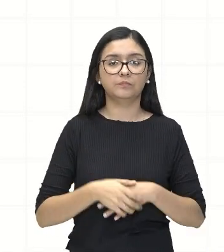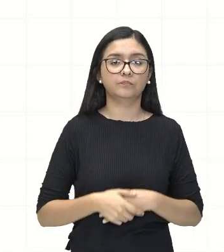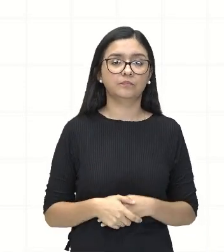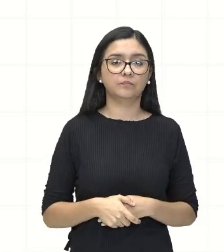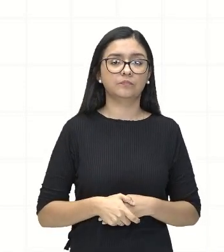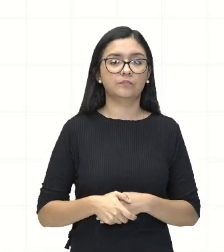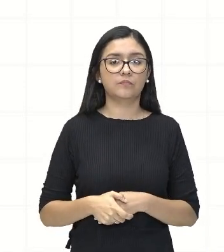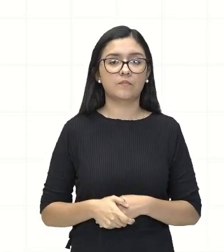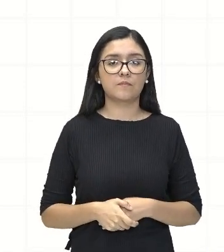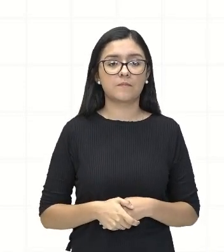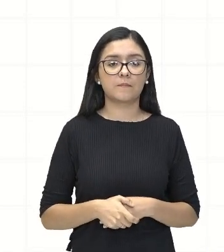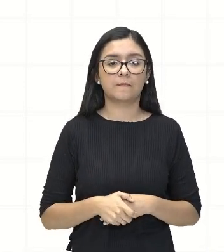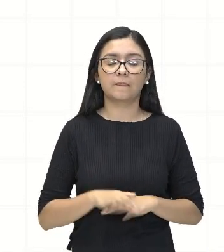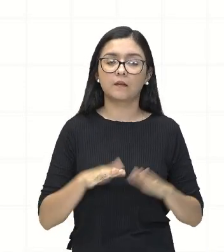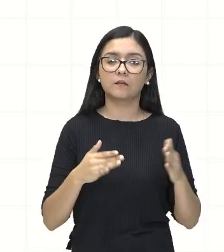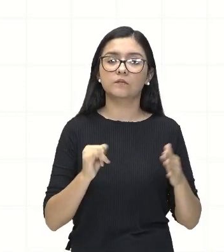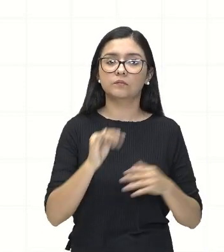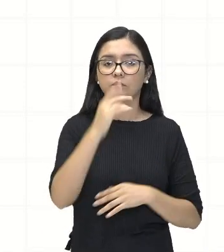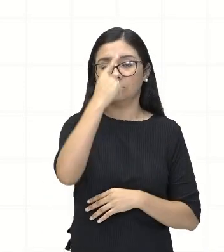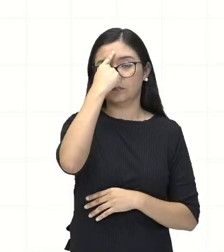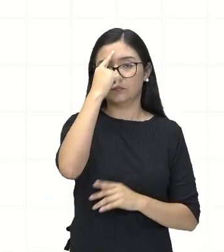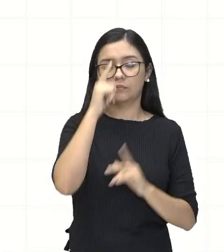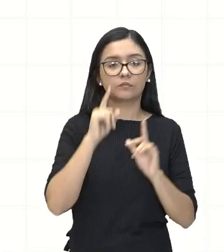e se nós pensarmos aqui